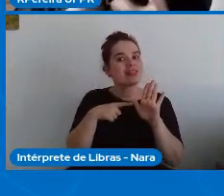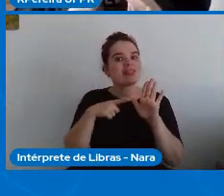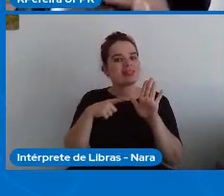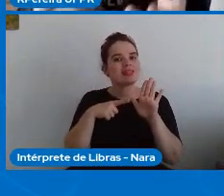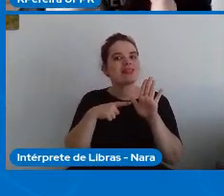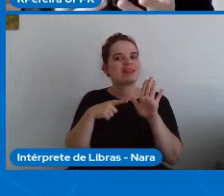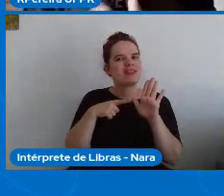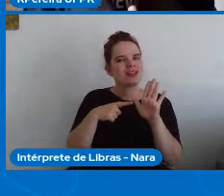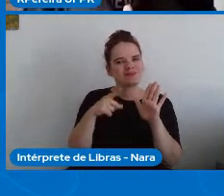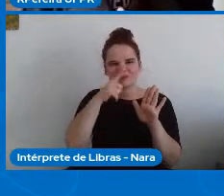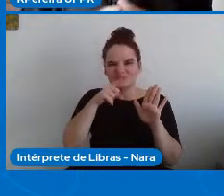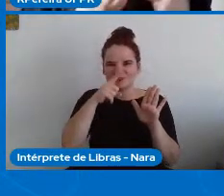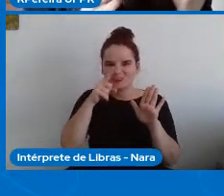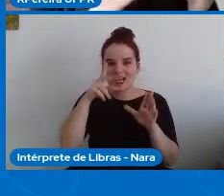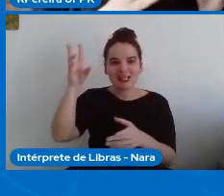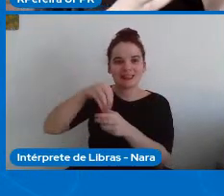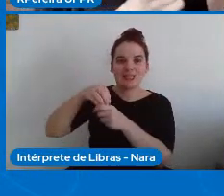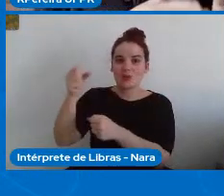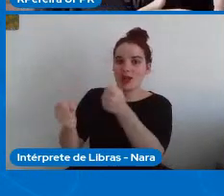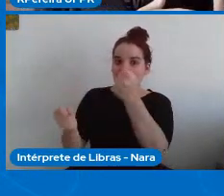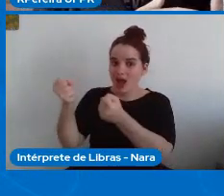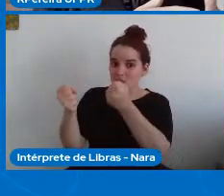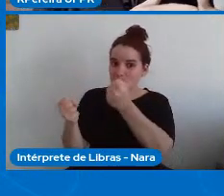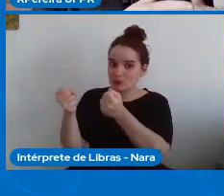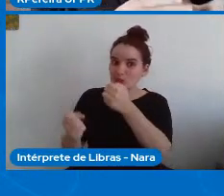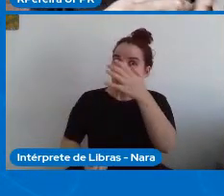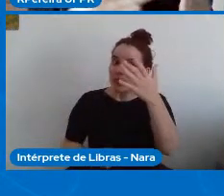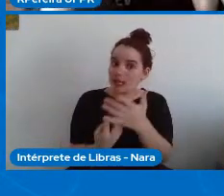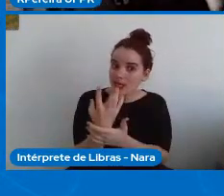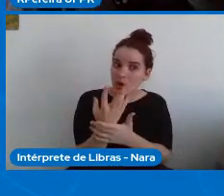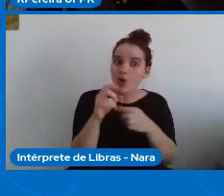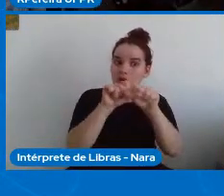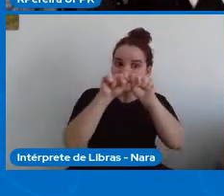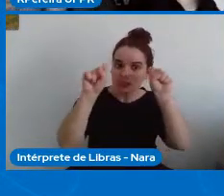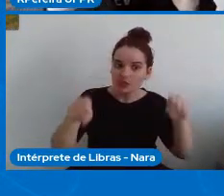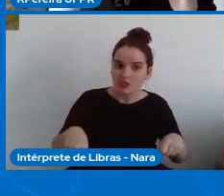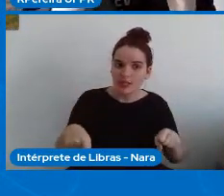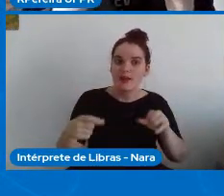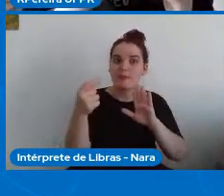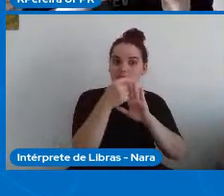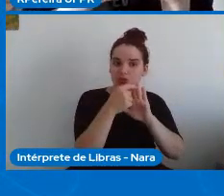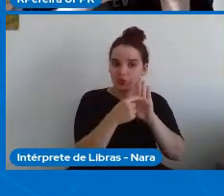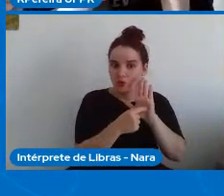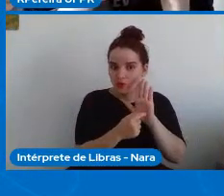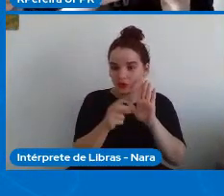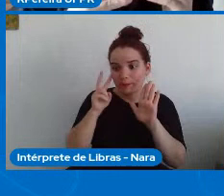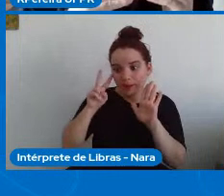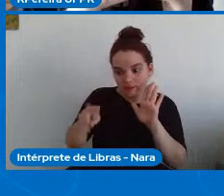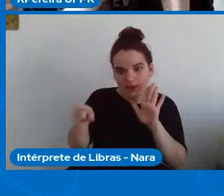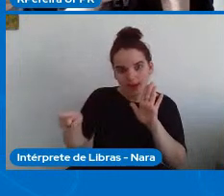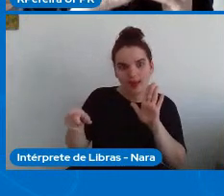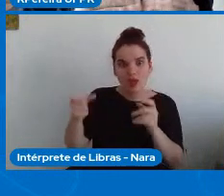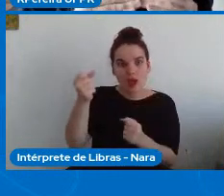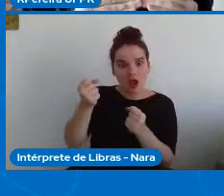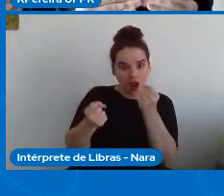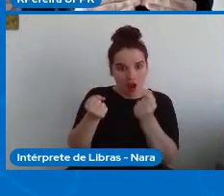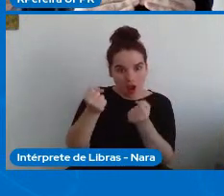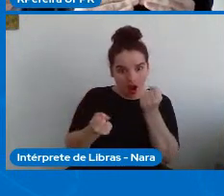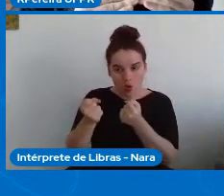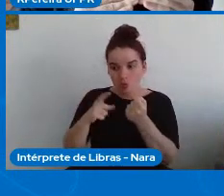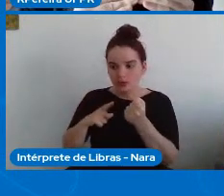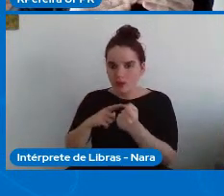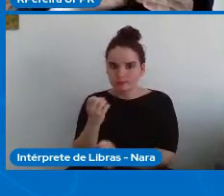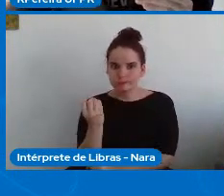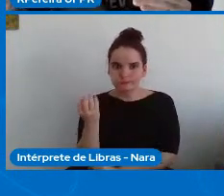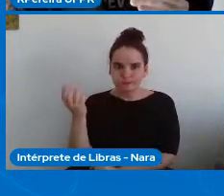um sistema que identificava se o veículo estava sendo testado para baixar a quantidade de poluentes que ele emitia.